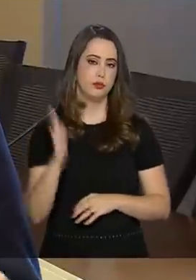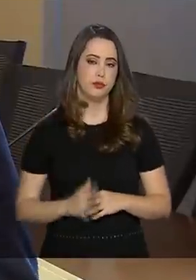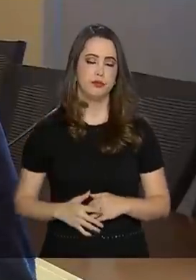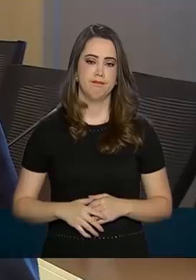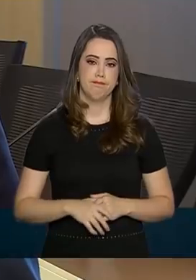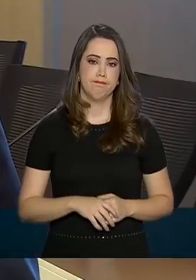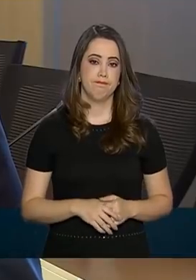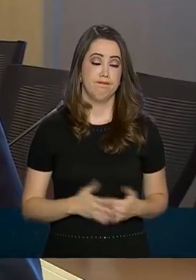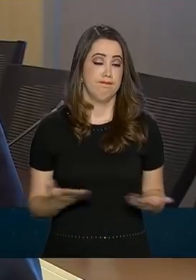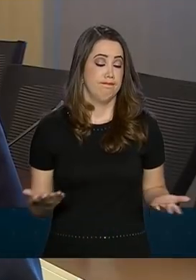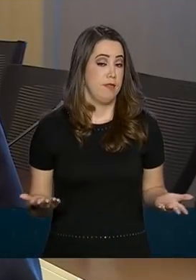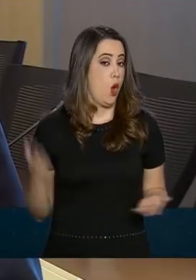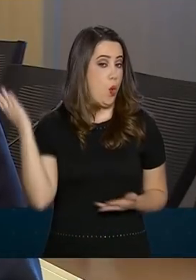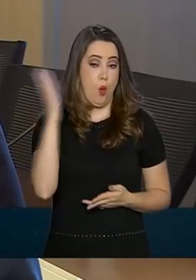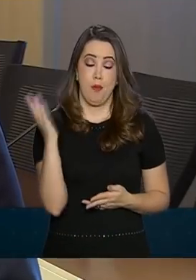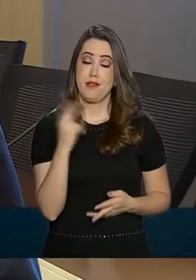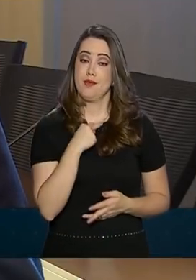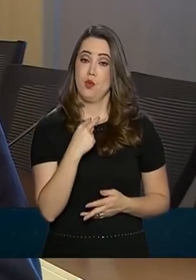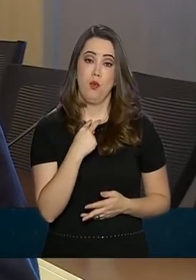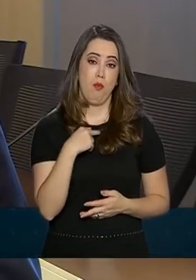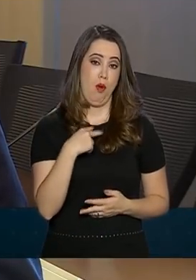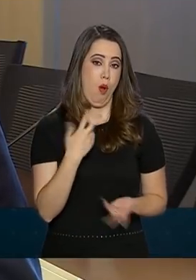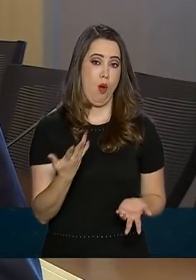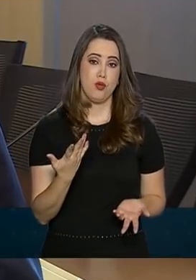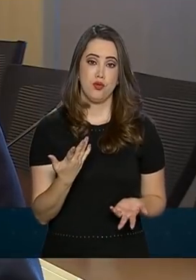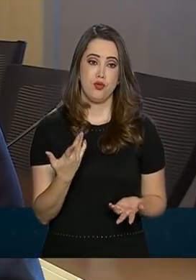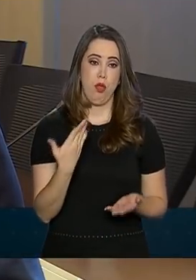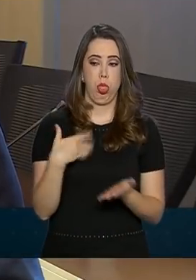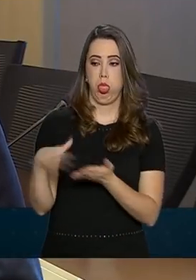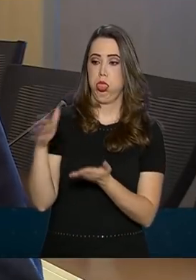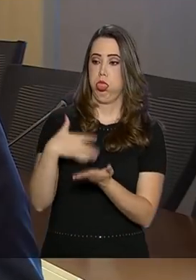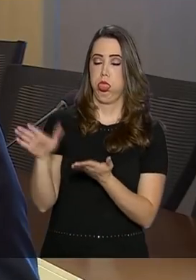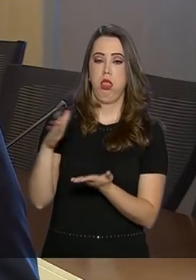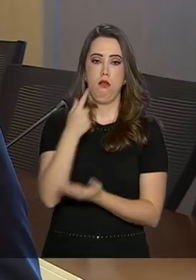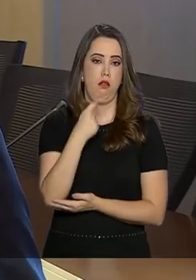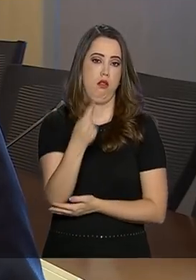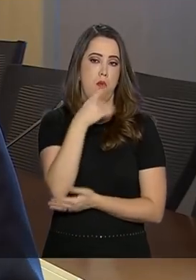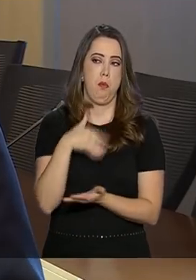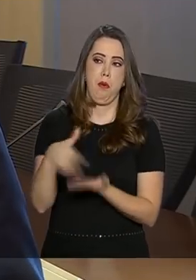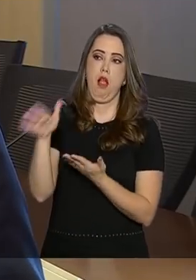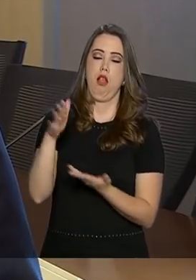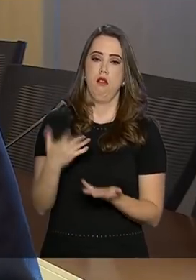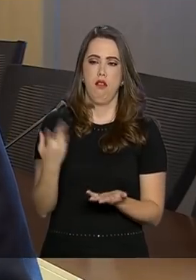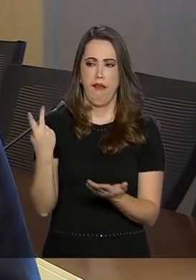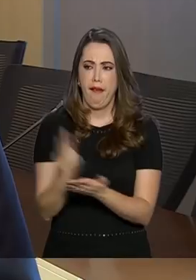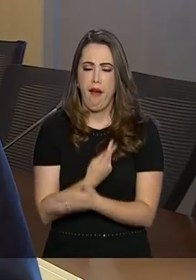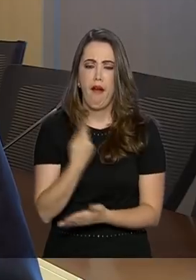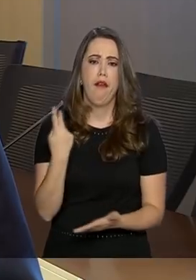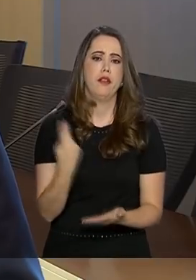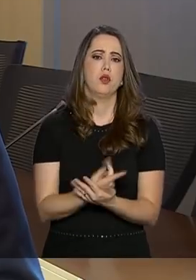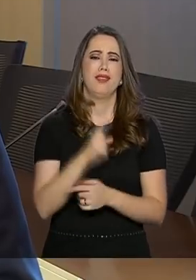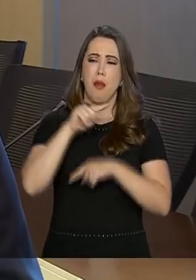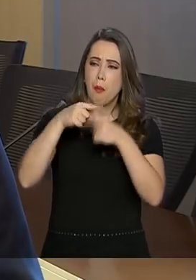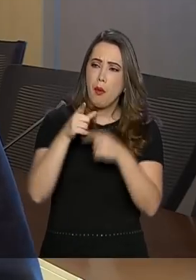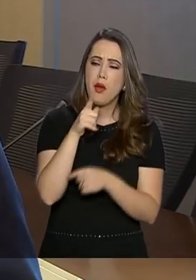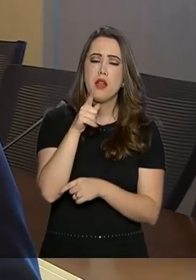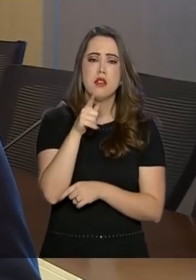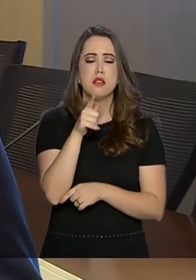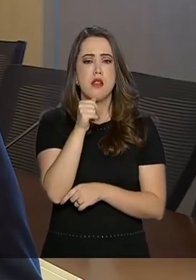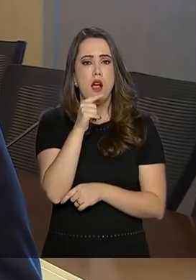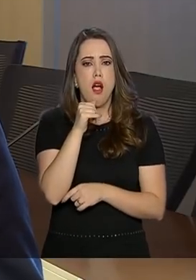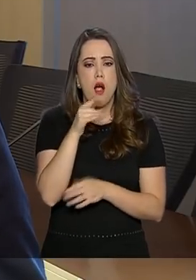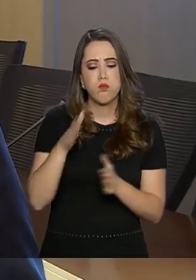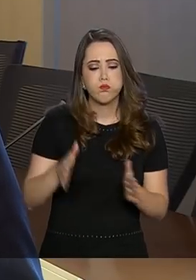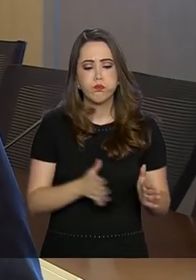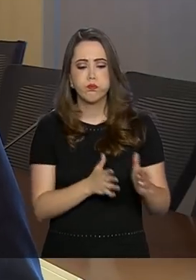não pode continuar sem cuidar do seu lixo, sem dar a destinação correta. Lixo esse que vai para os rios, vai para o mar,